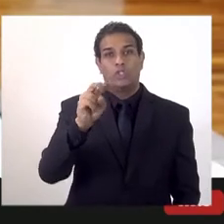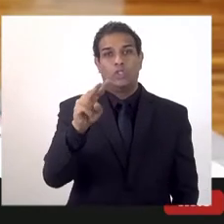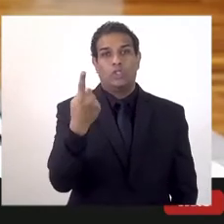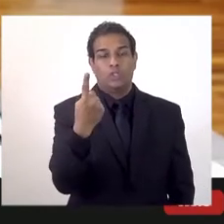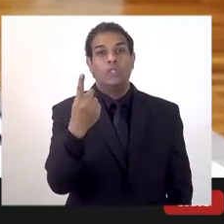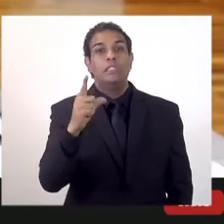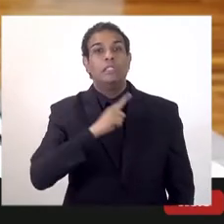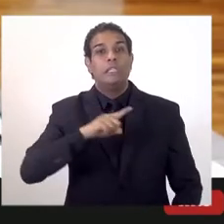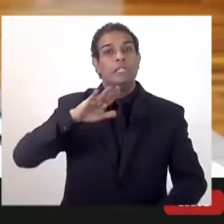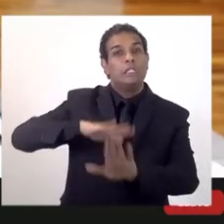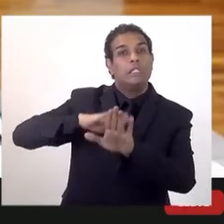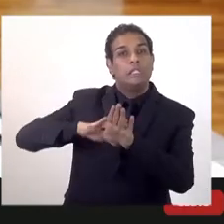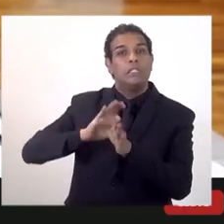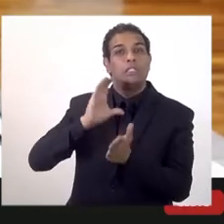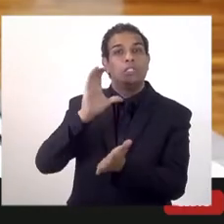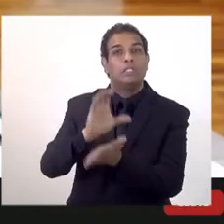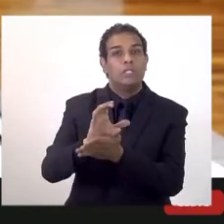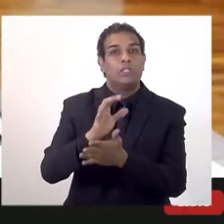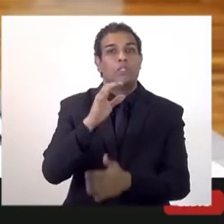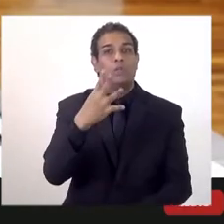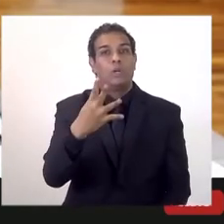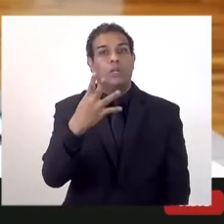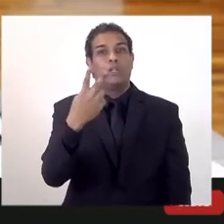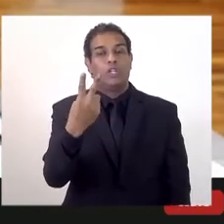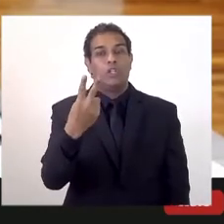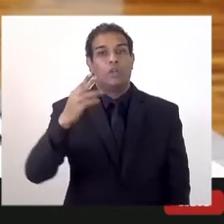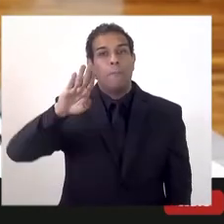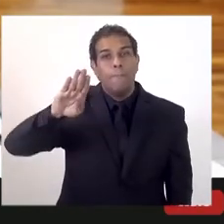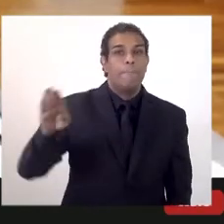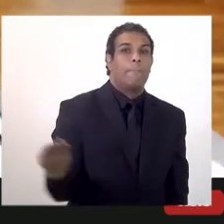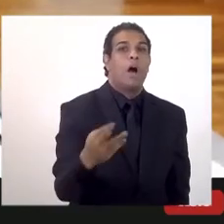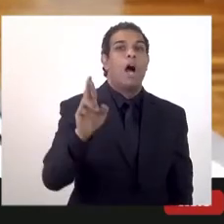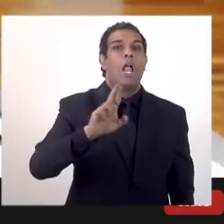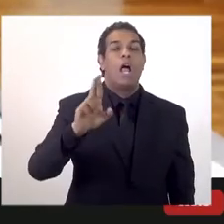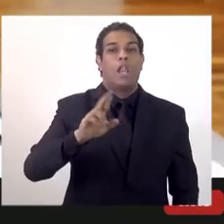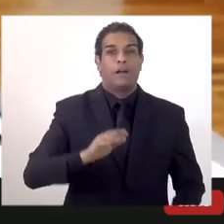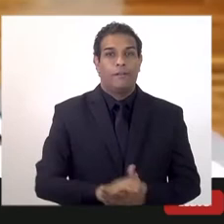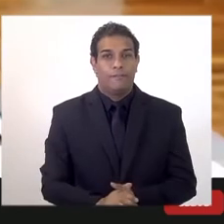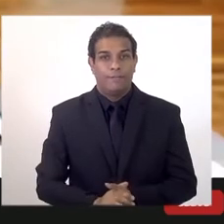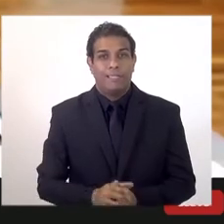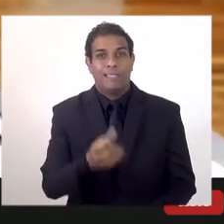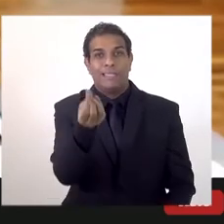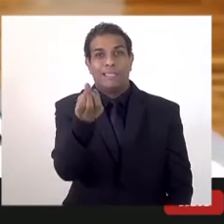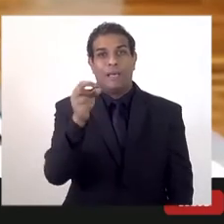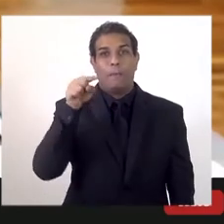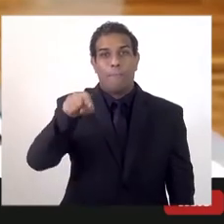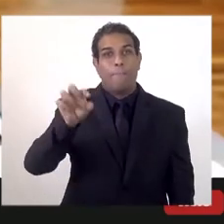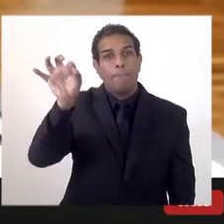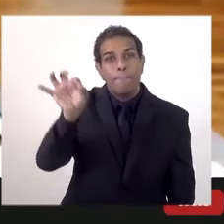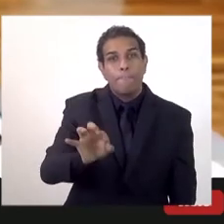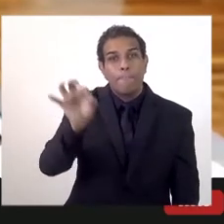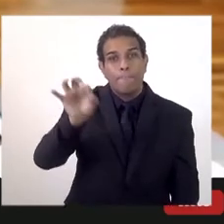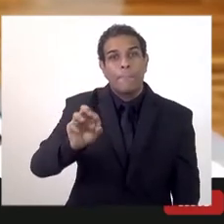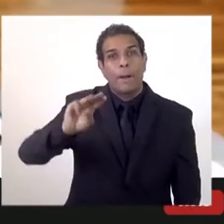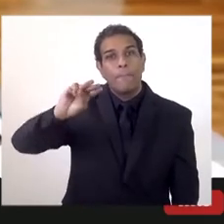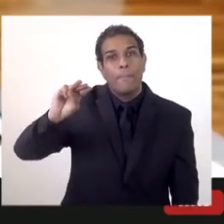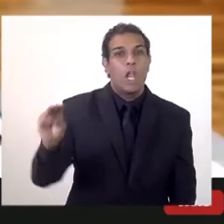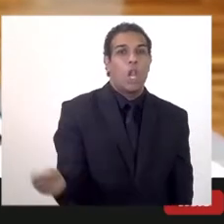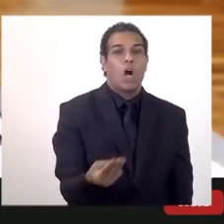bilhões de reais. 6,987 milhões.